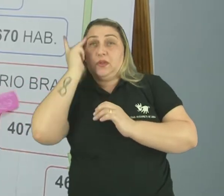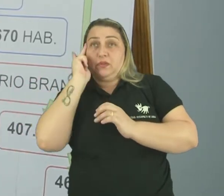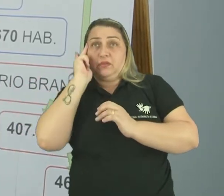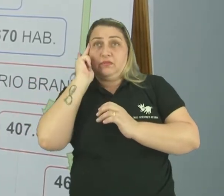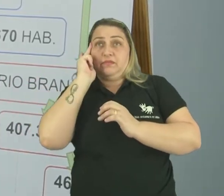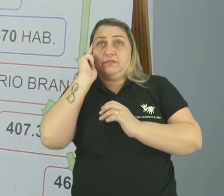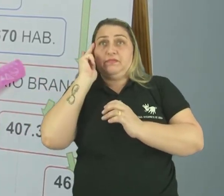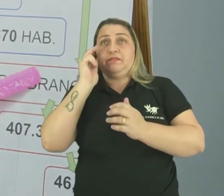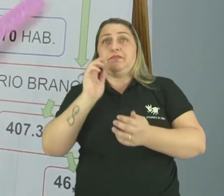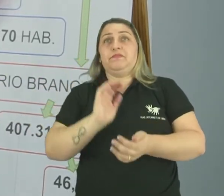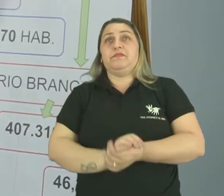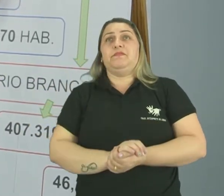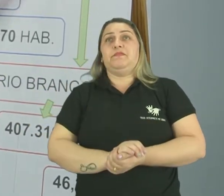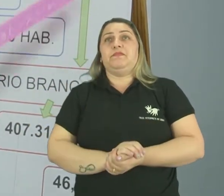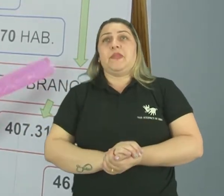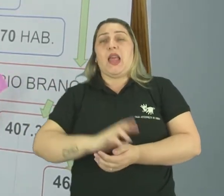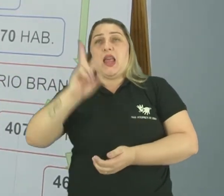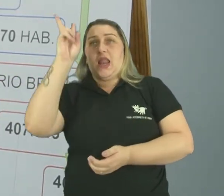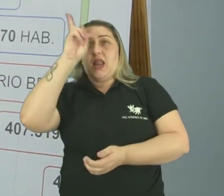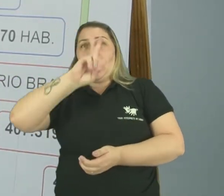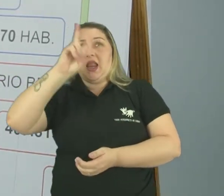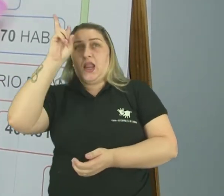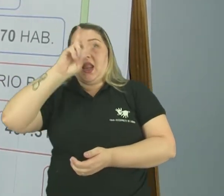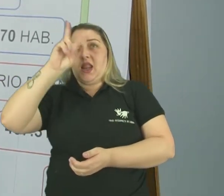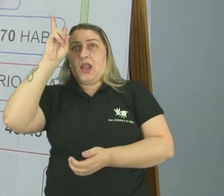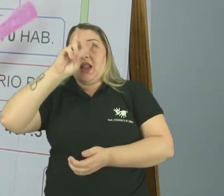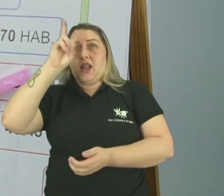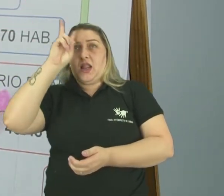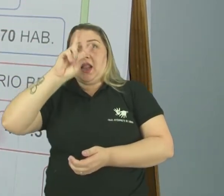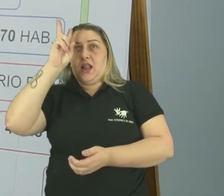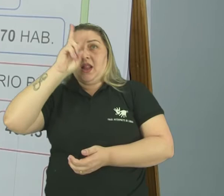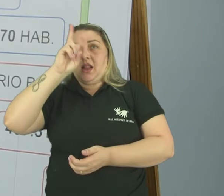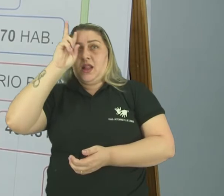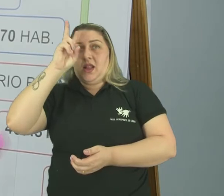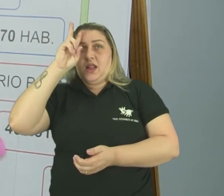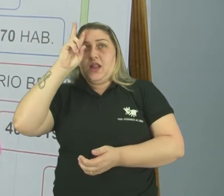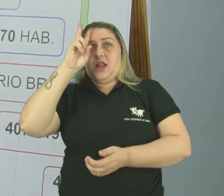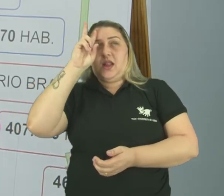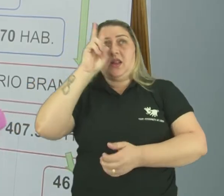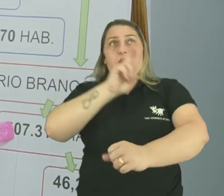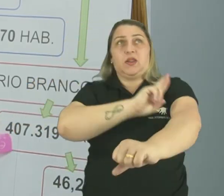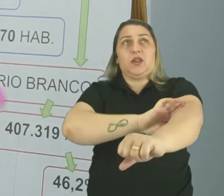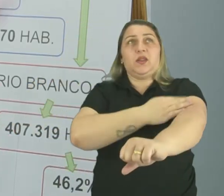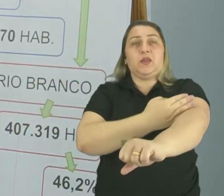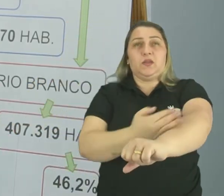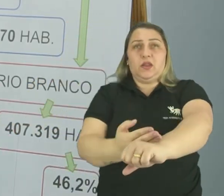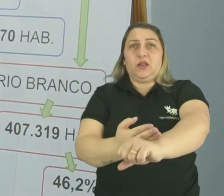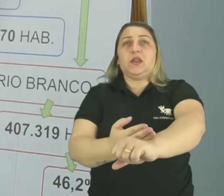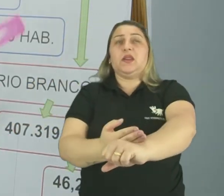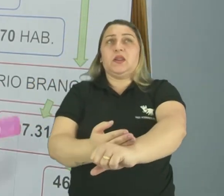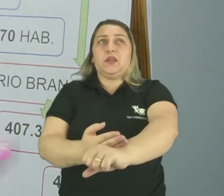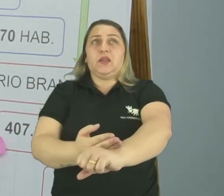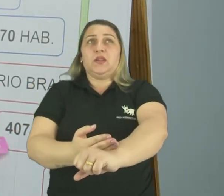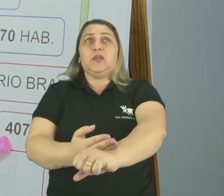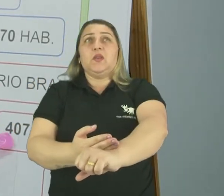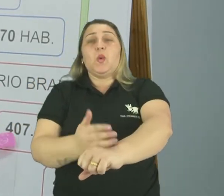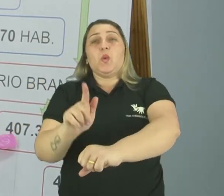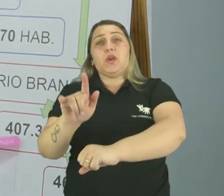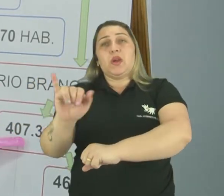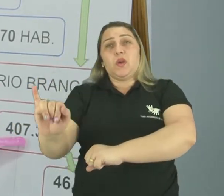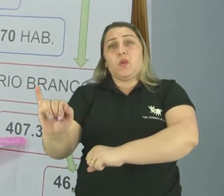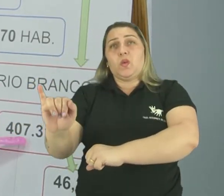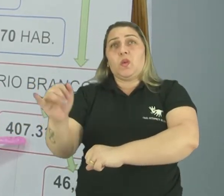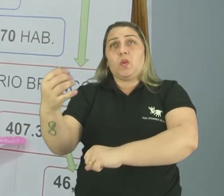lembrando que a capital desse estado, o Acre, concentrava-se, segundo o G1,